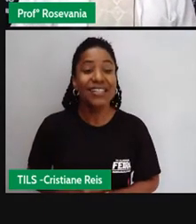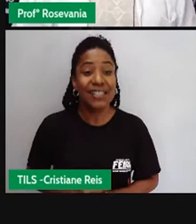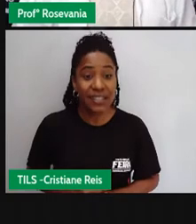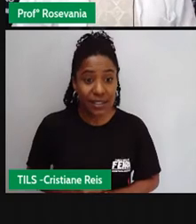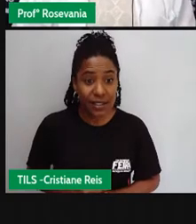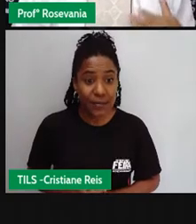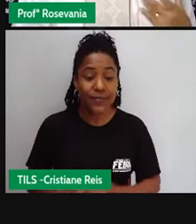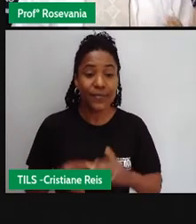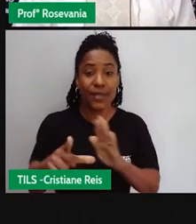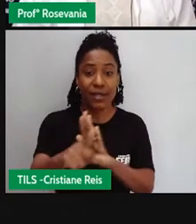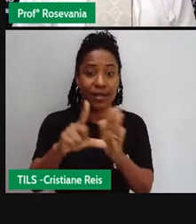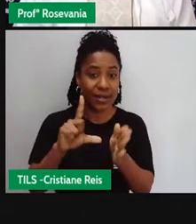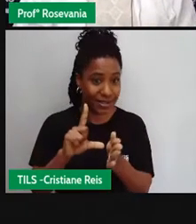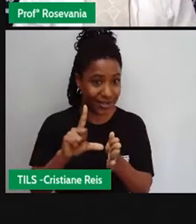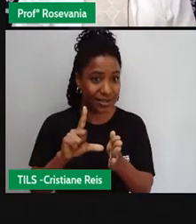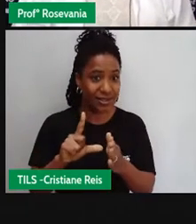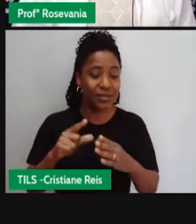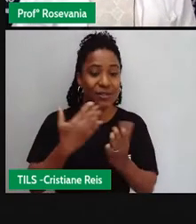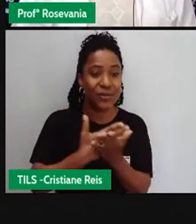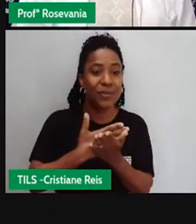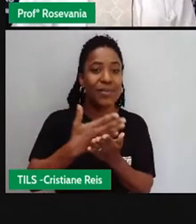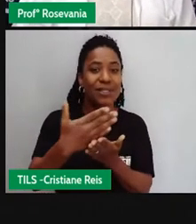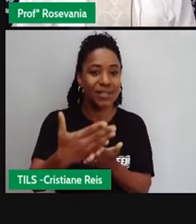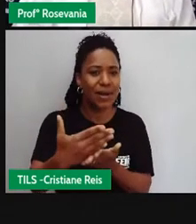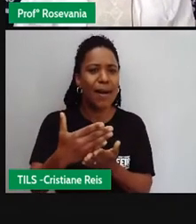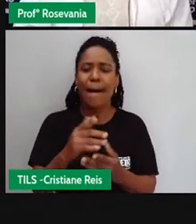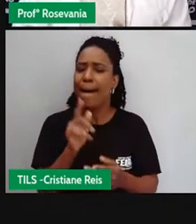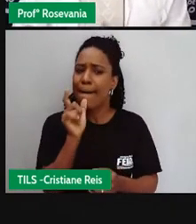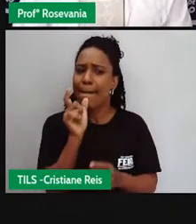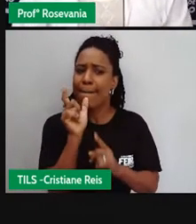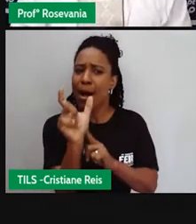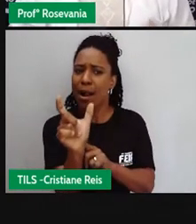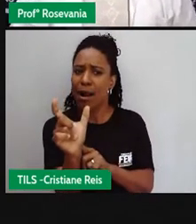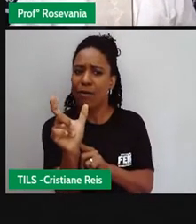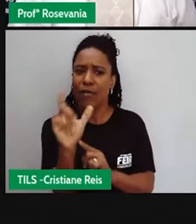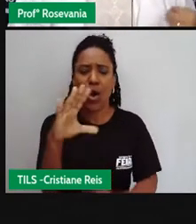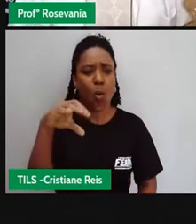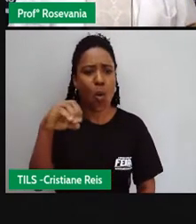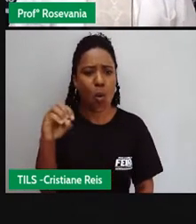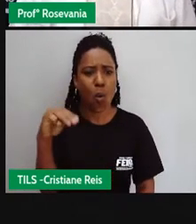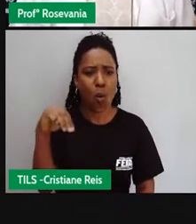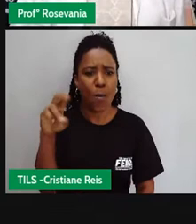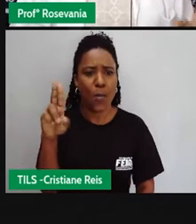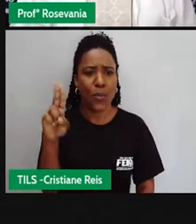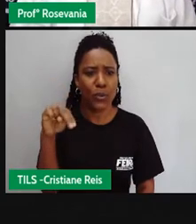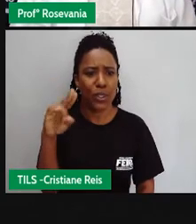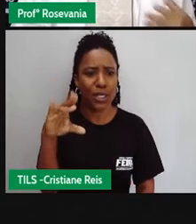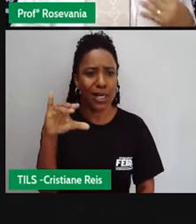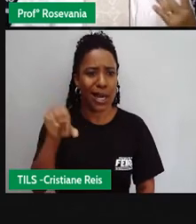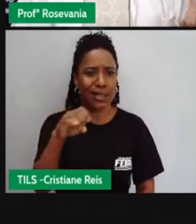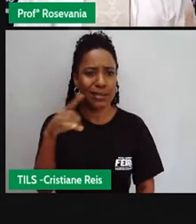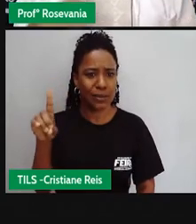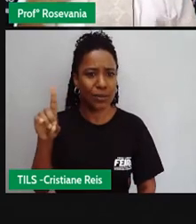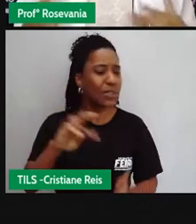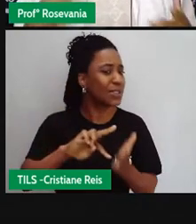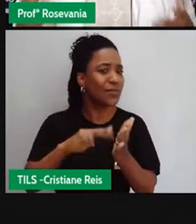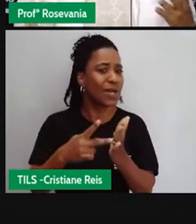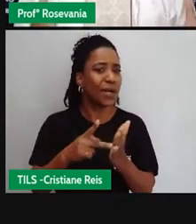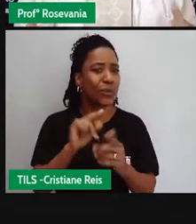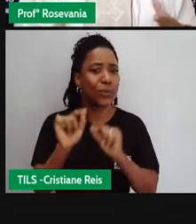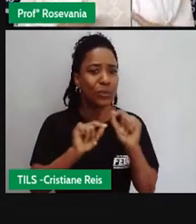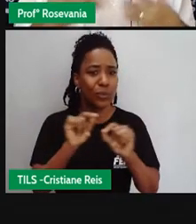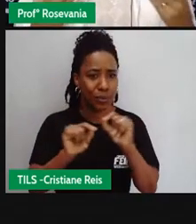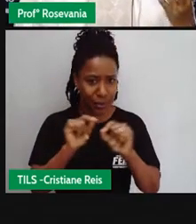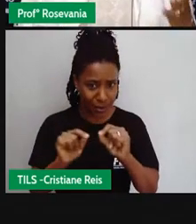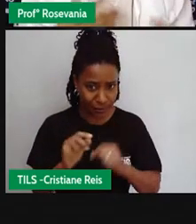gente começar de tudo, vamos entender o que significa a palavra comunicação, que é o principal quando a gente fala do